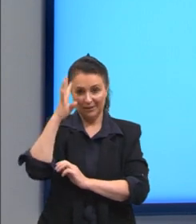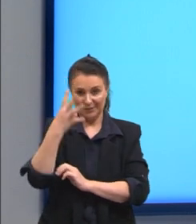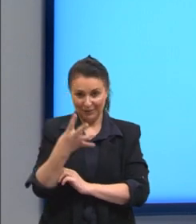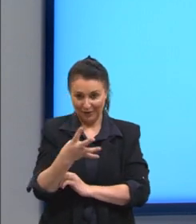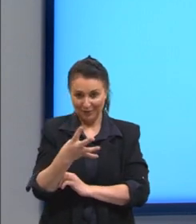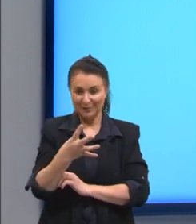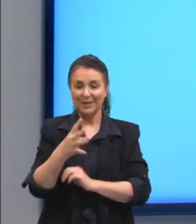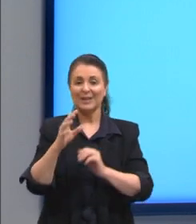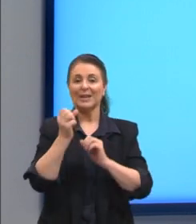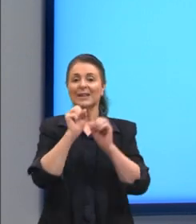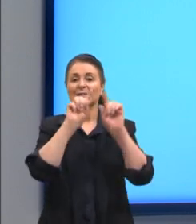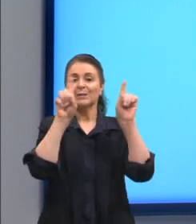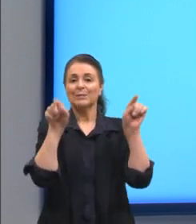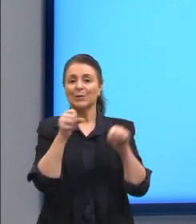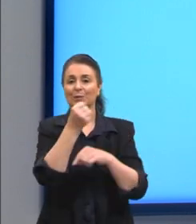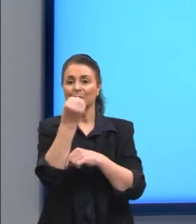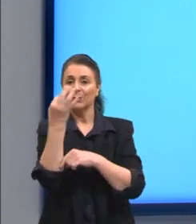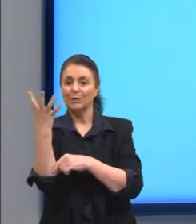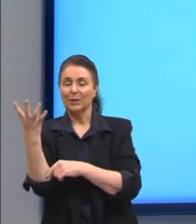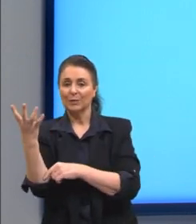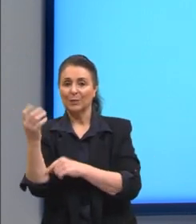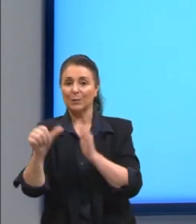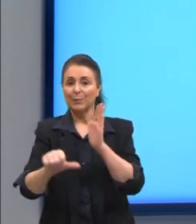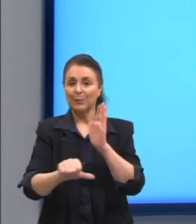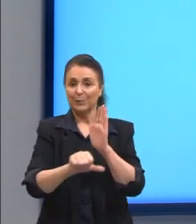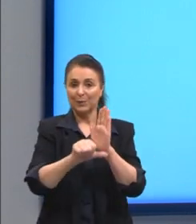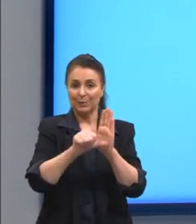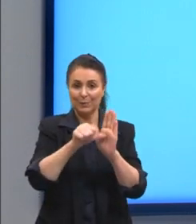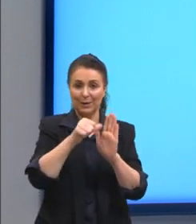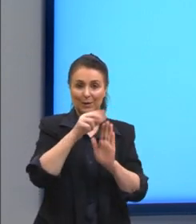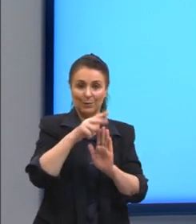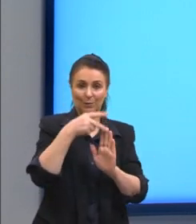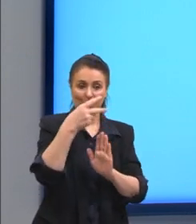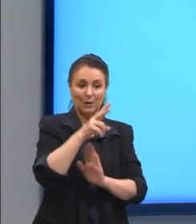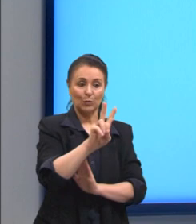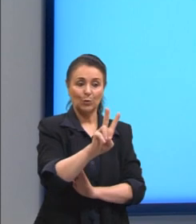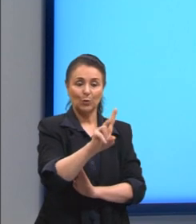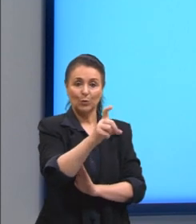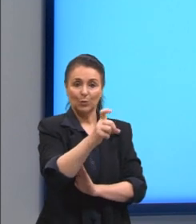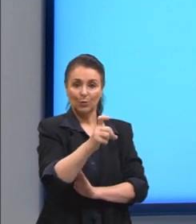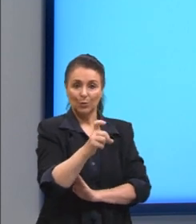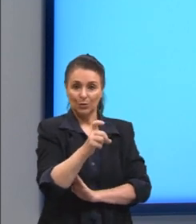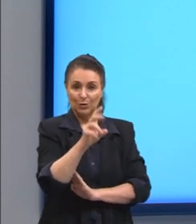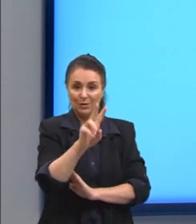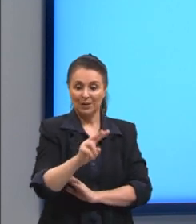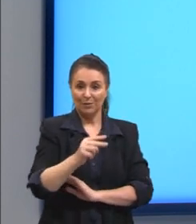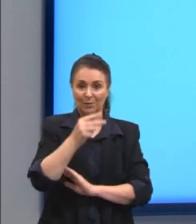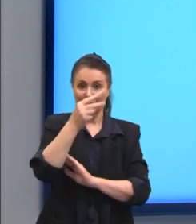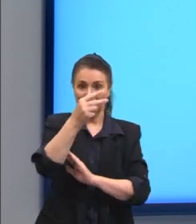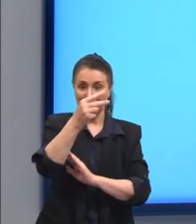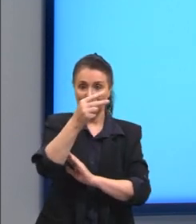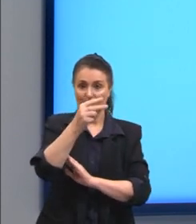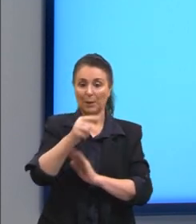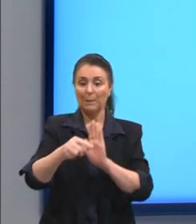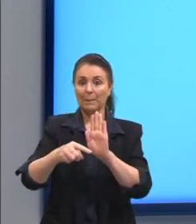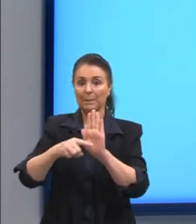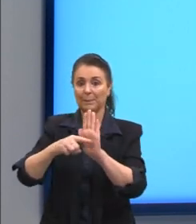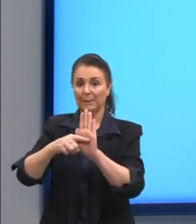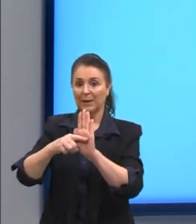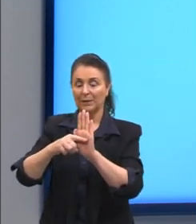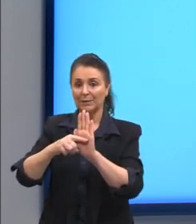notável primeiro termo ao quadrado seria 2x elevado ao quadrado menos